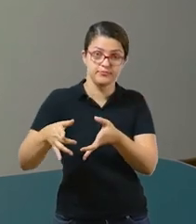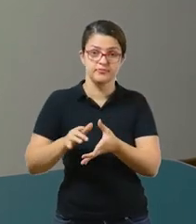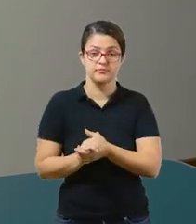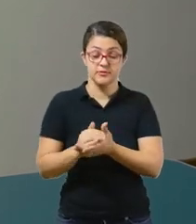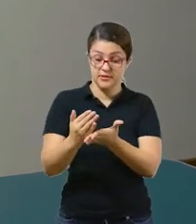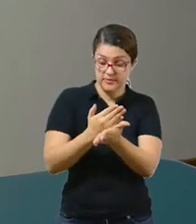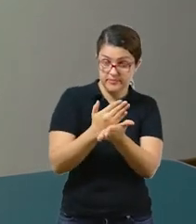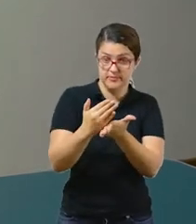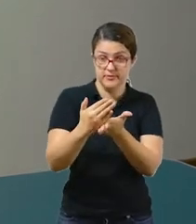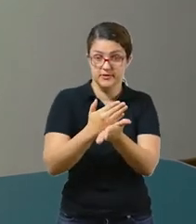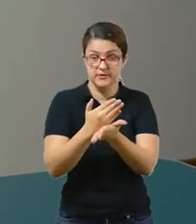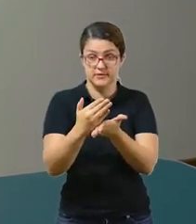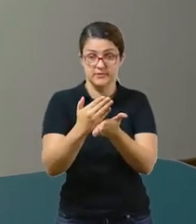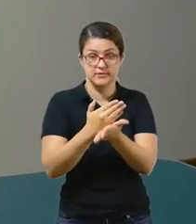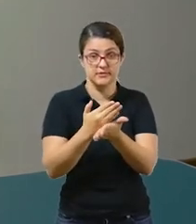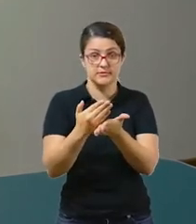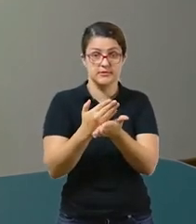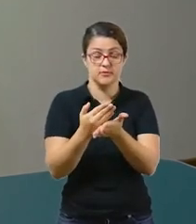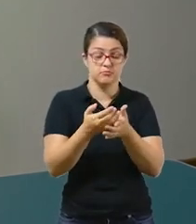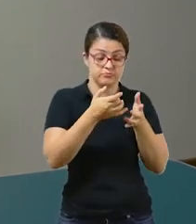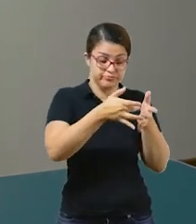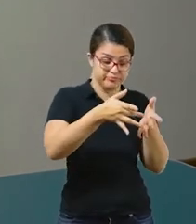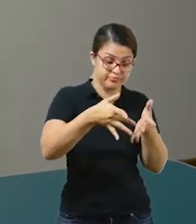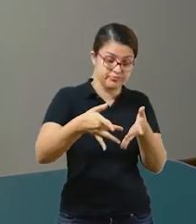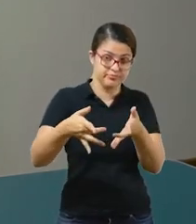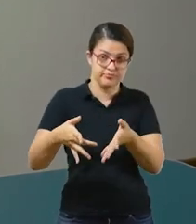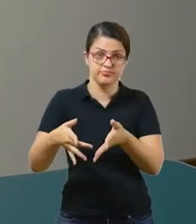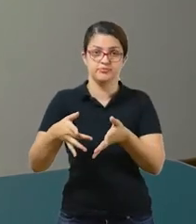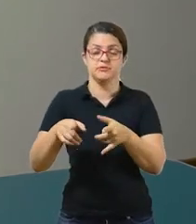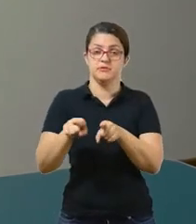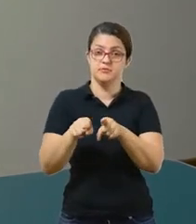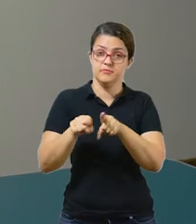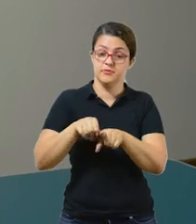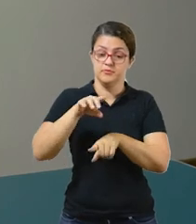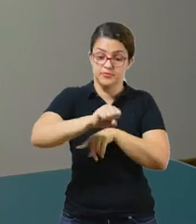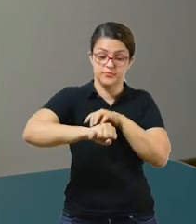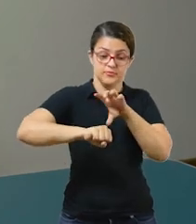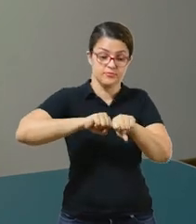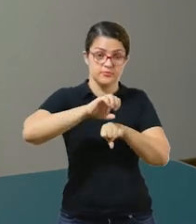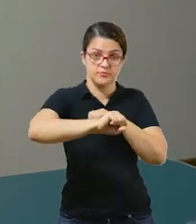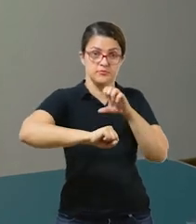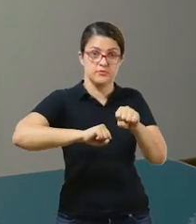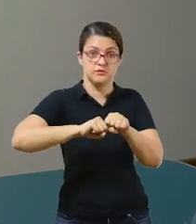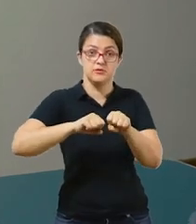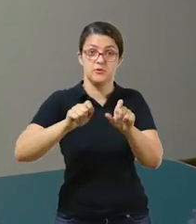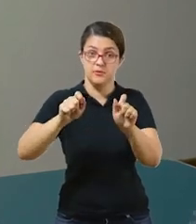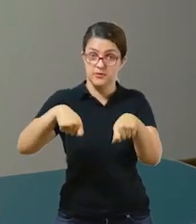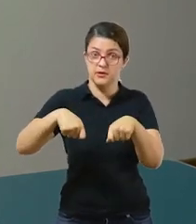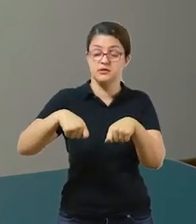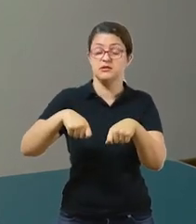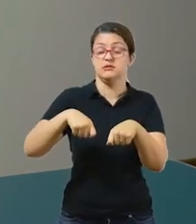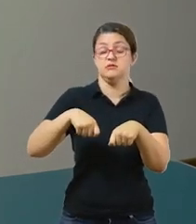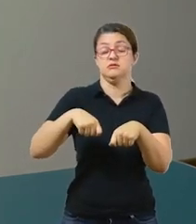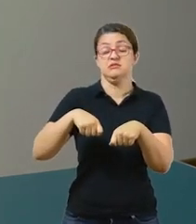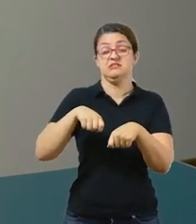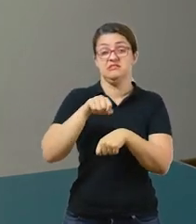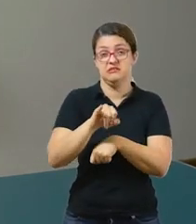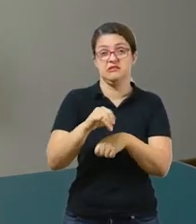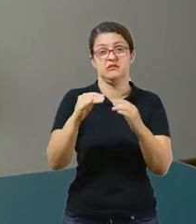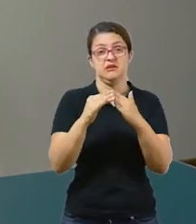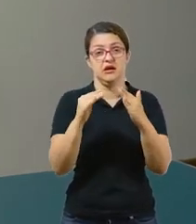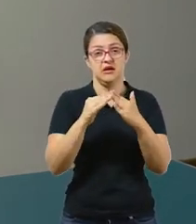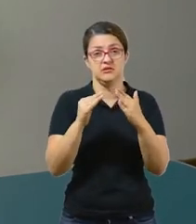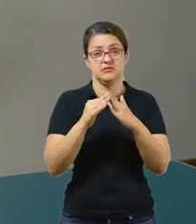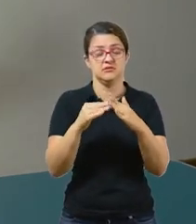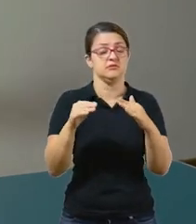Tanto a separação desses materiais como a coleta. Mas a coleta, ela só é possível se vocês, na casa de vocês,